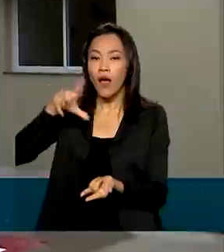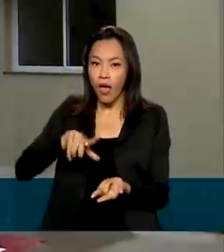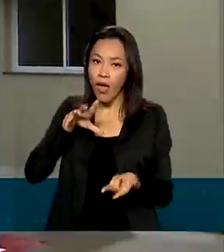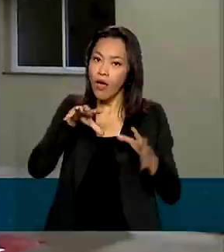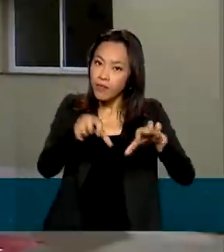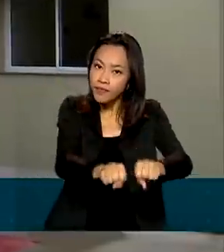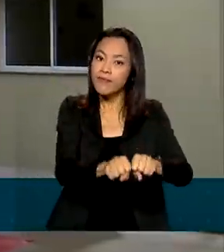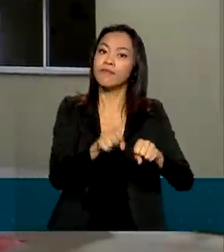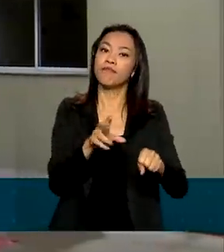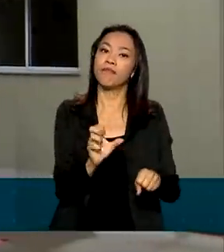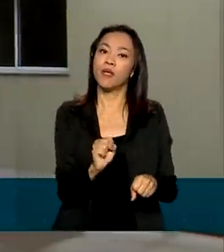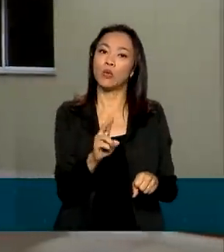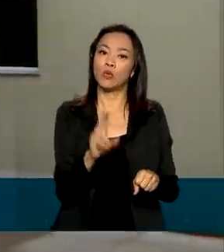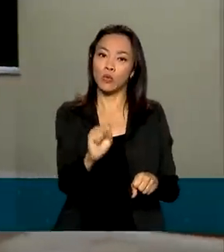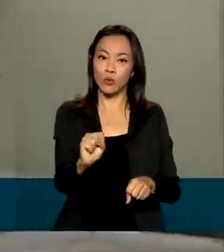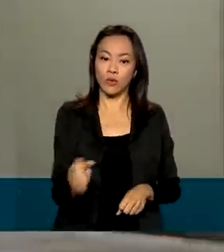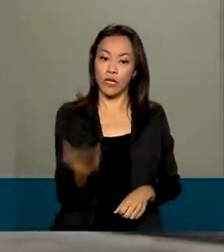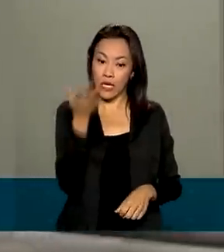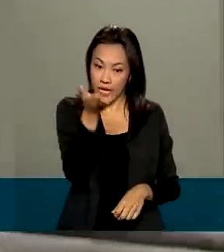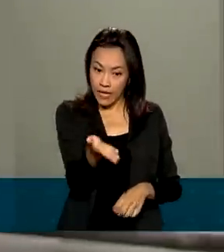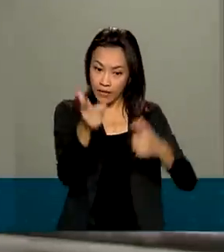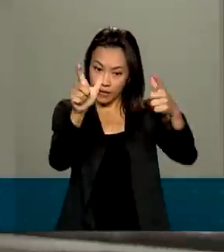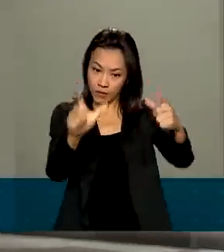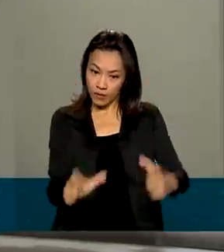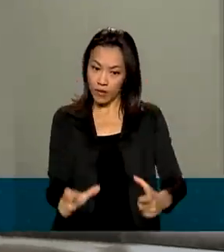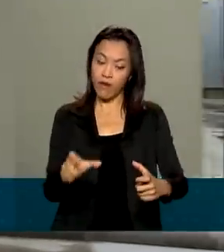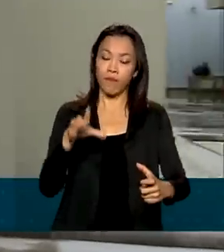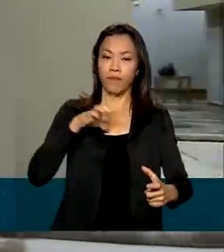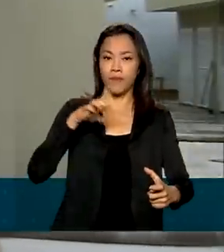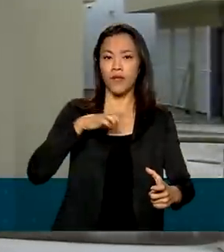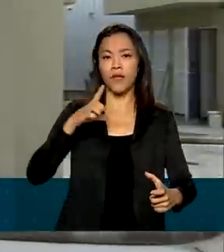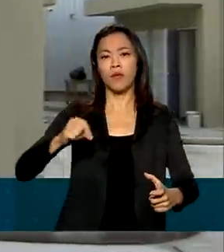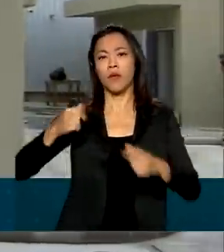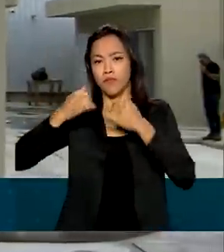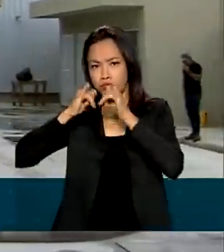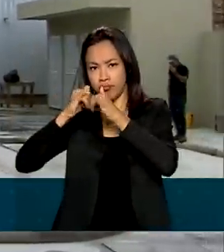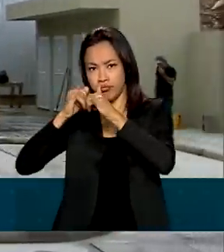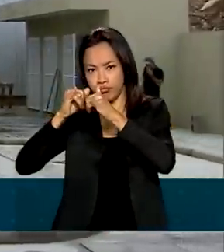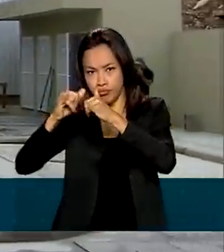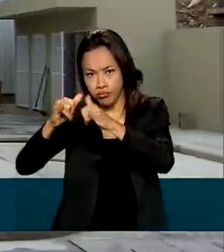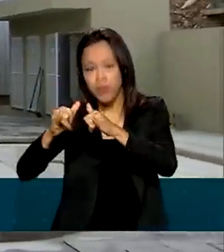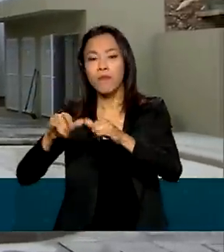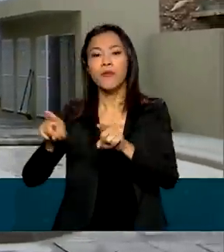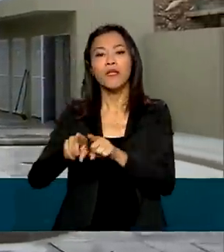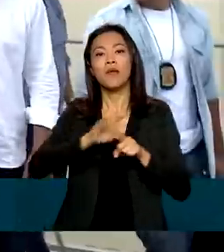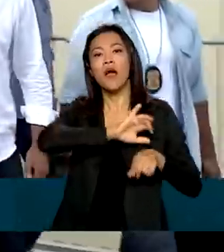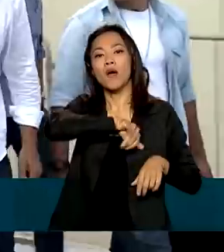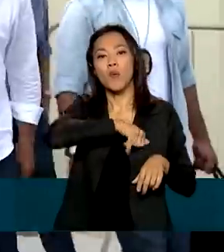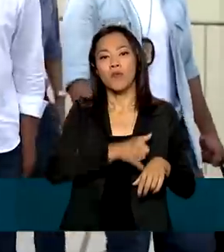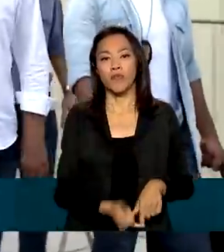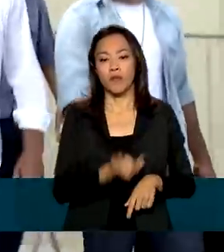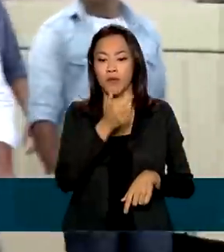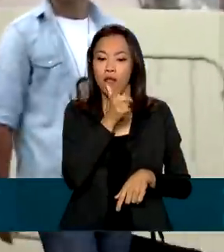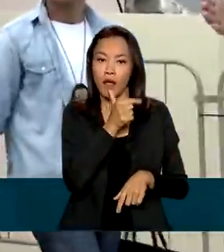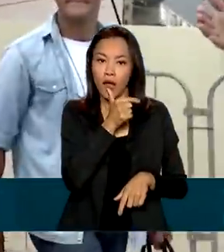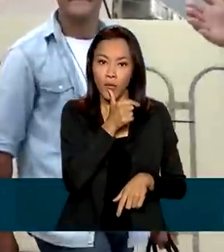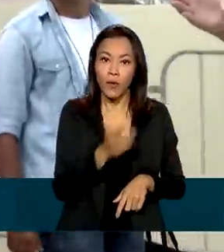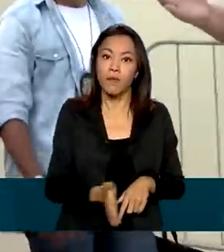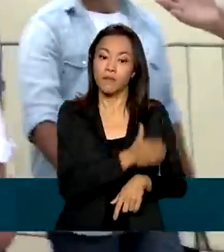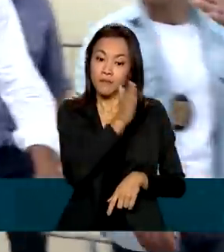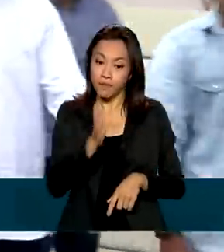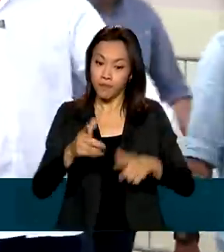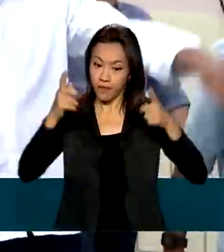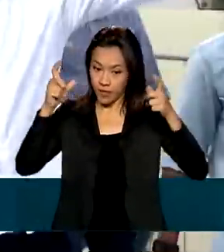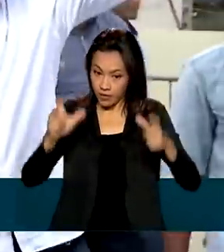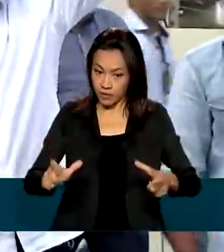Saúde. O prédio ainda conta com sistema sustentável de geração de energia e reaproveitamento de água. A previsão é que o